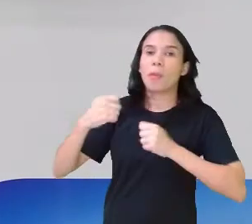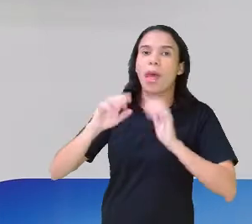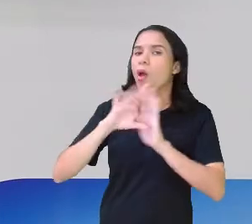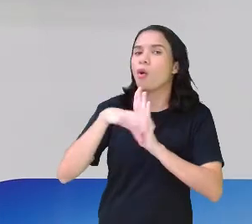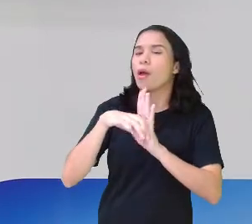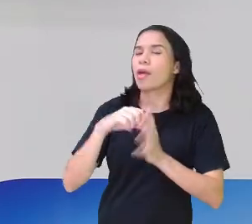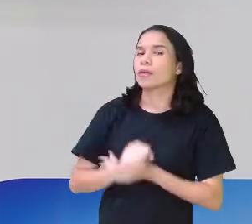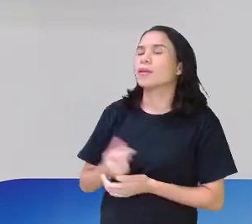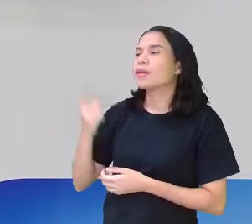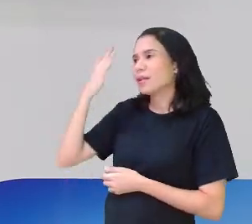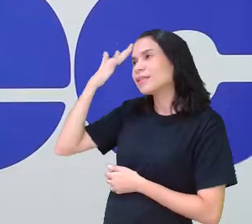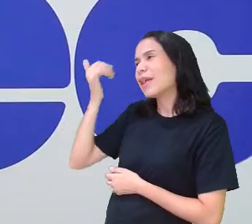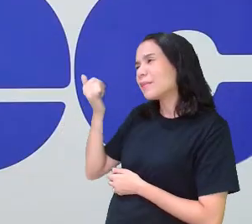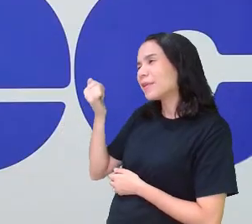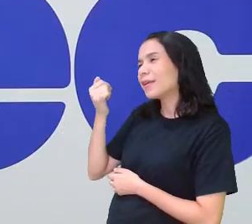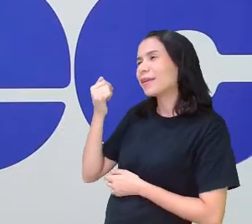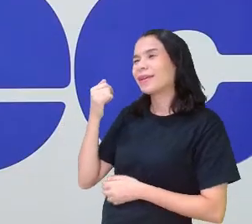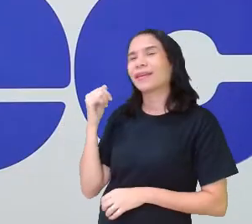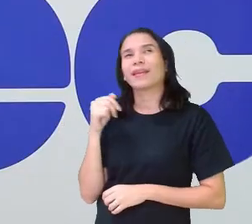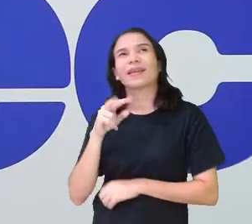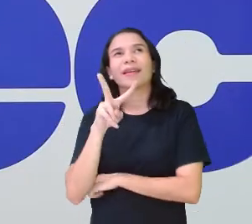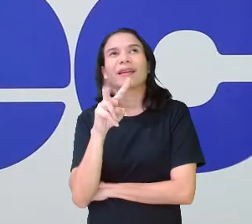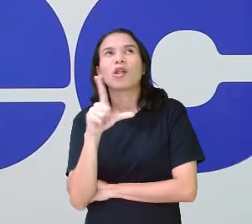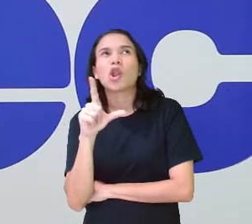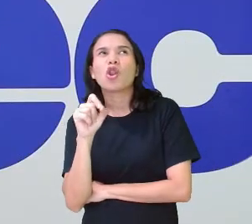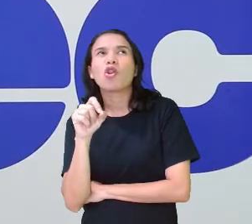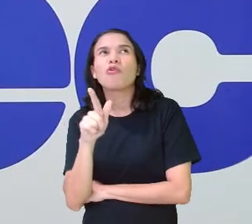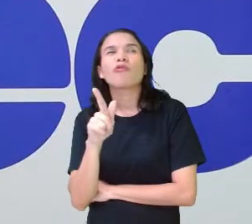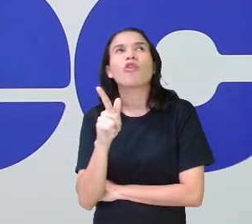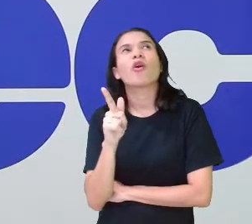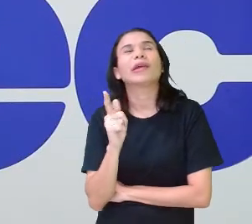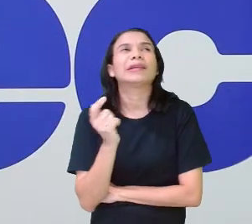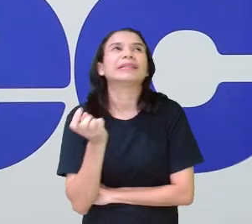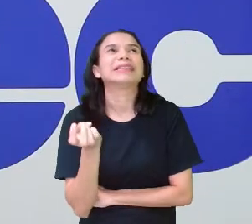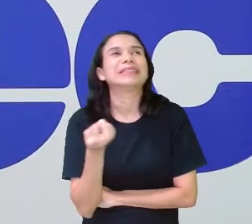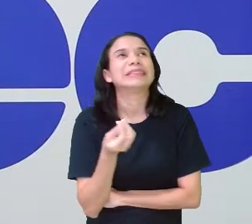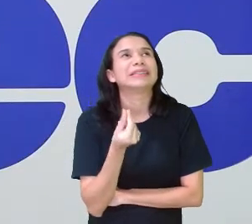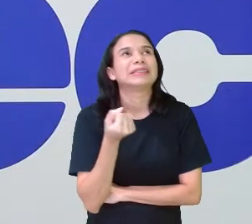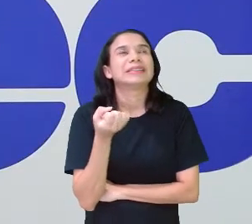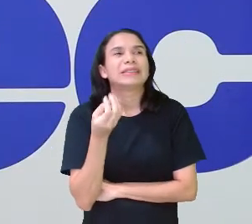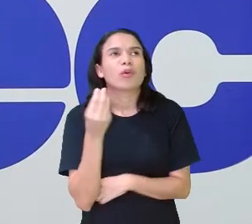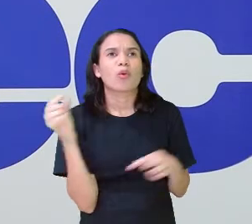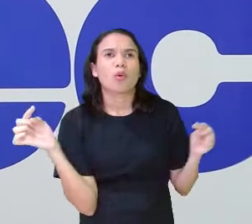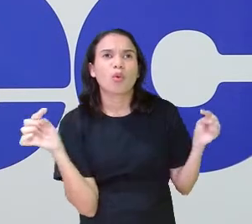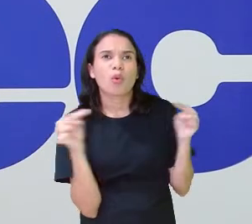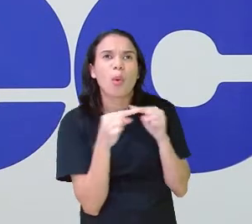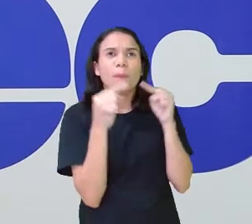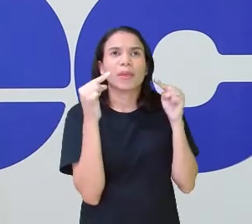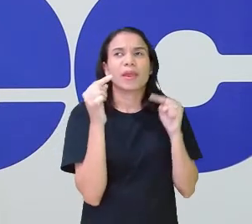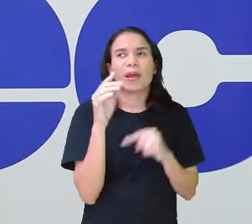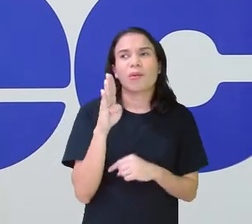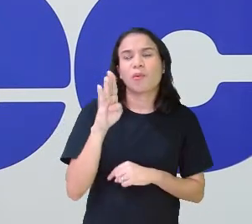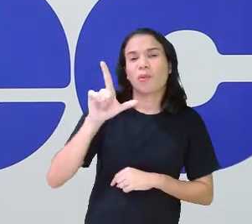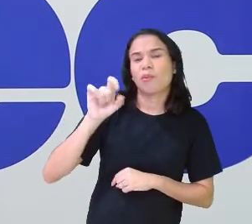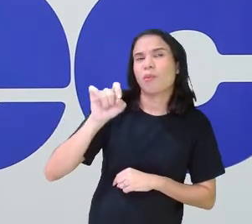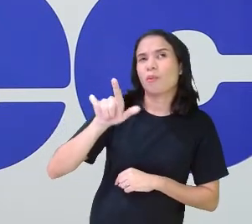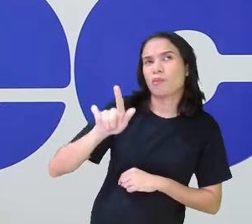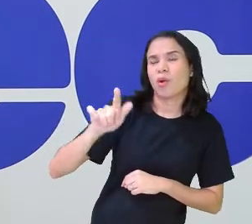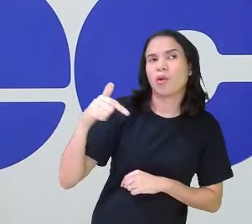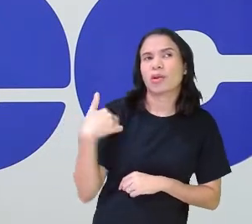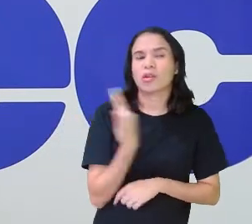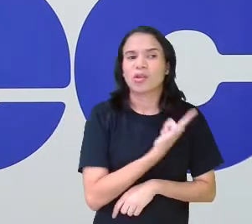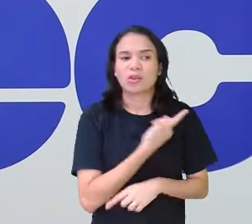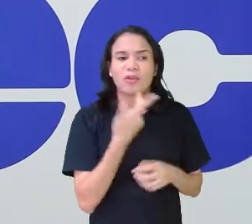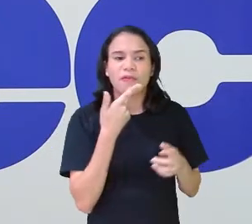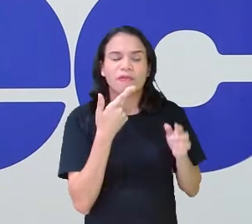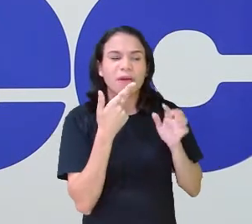ou não, mas o senhor sabe. O senhor sabe. É, o vlog, eu acho que ele tem a ver com o blog, né? O blog, a gente faz ali o blog